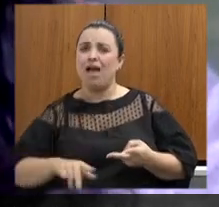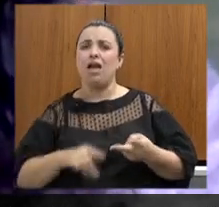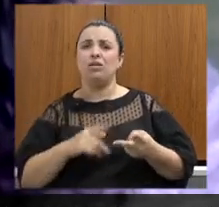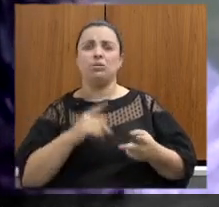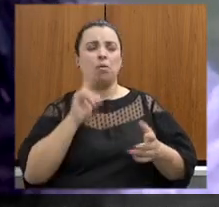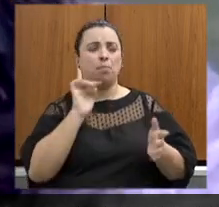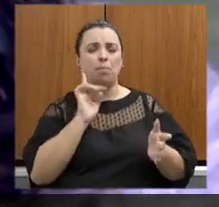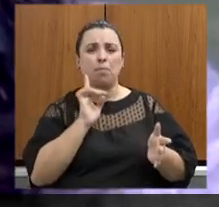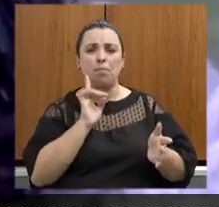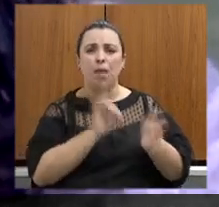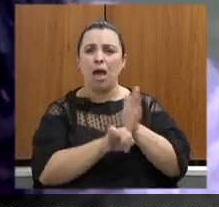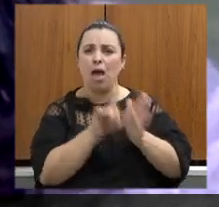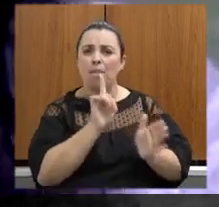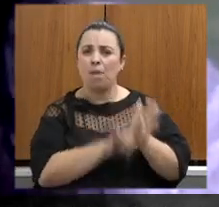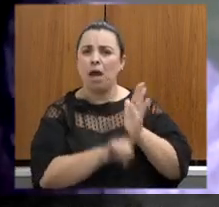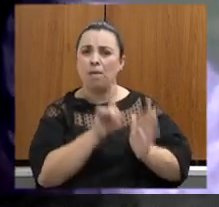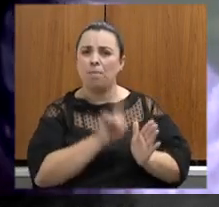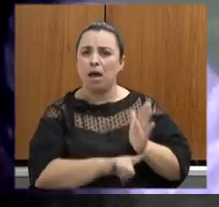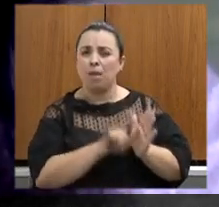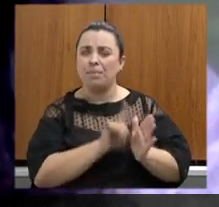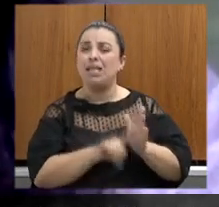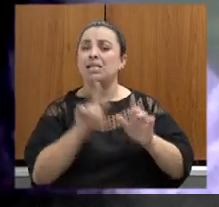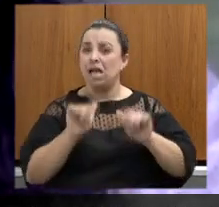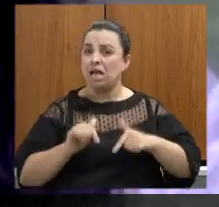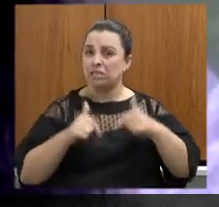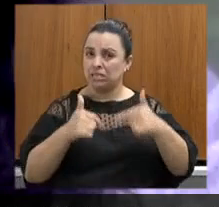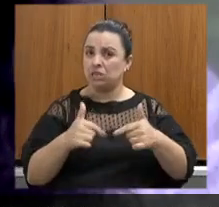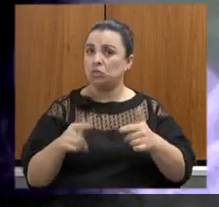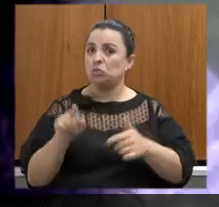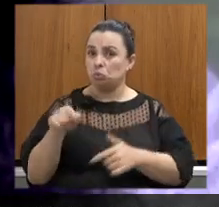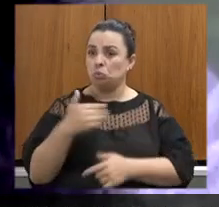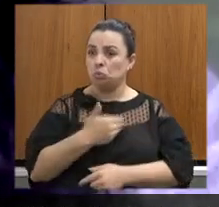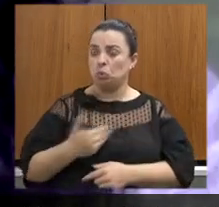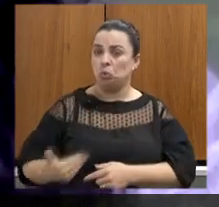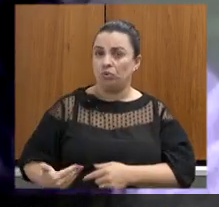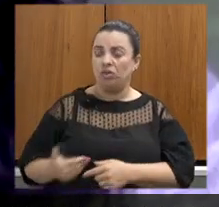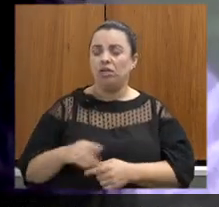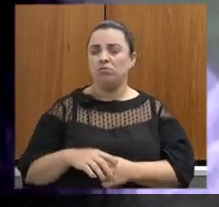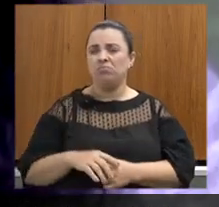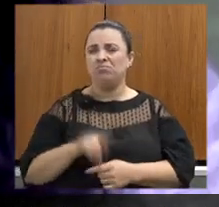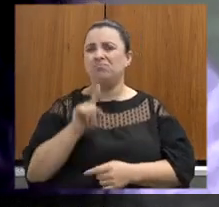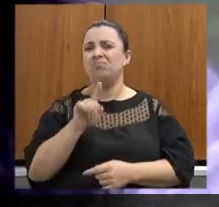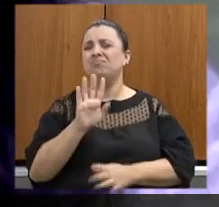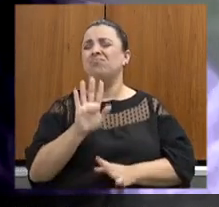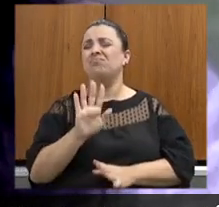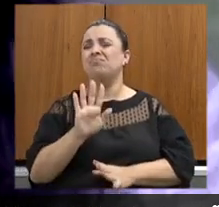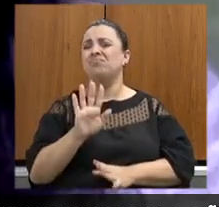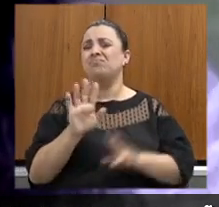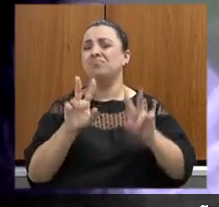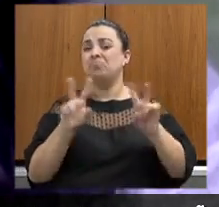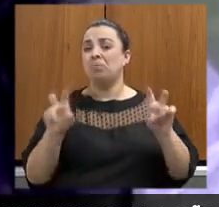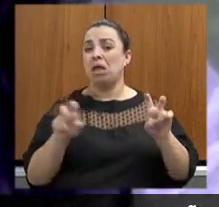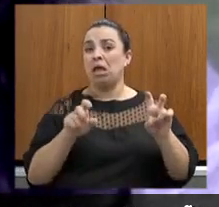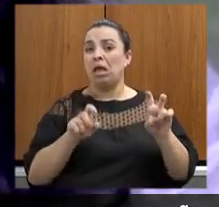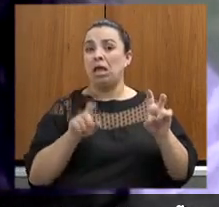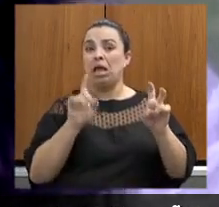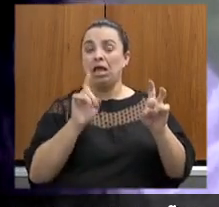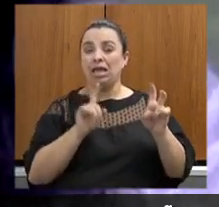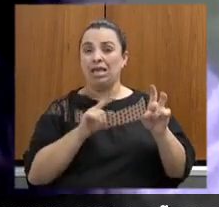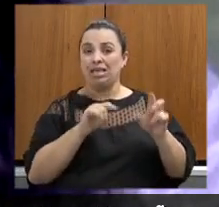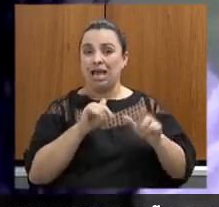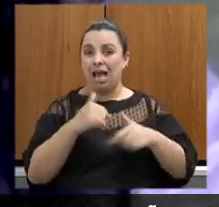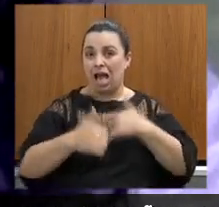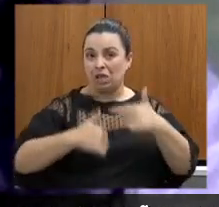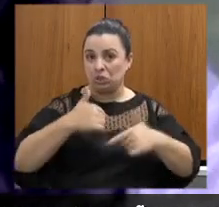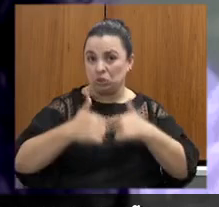dessas iniciativas do governo eu diria que faria aqui um parênteses iniciativas marqueteiras porque de